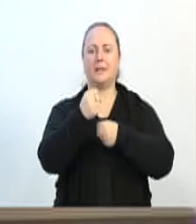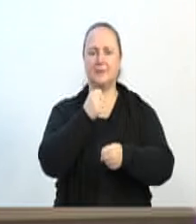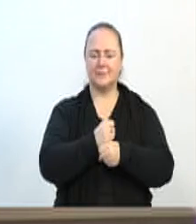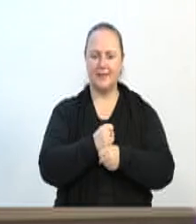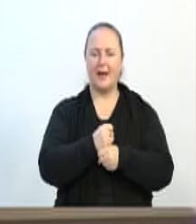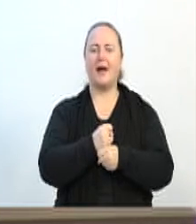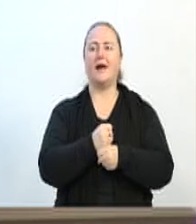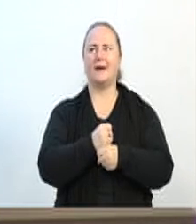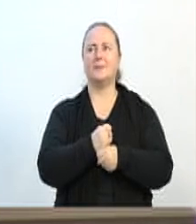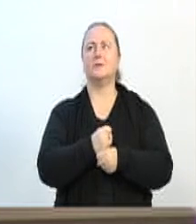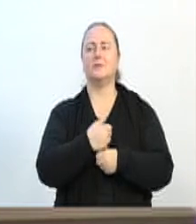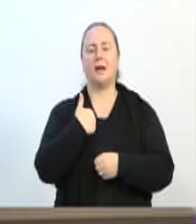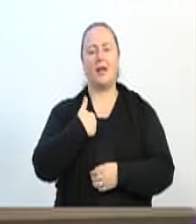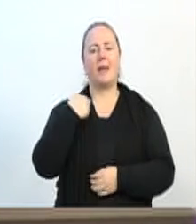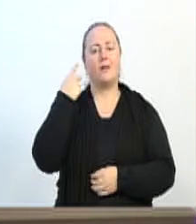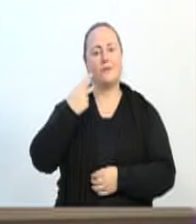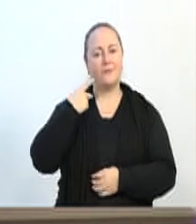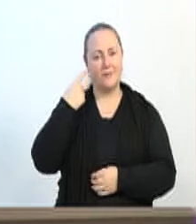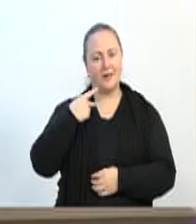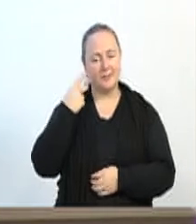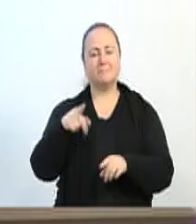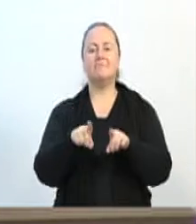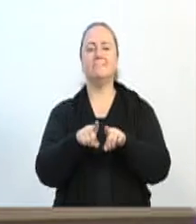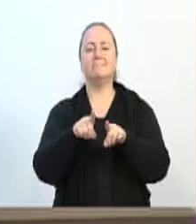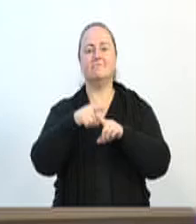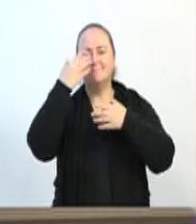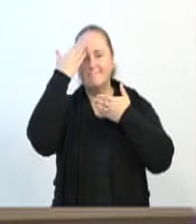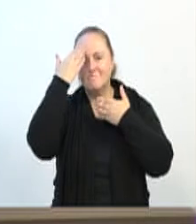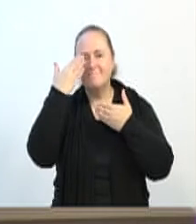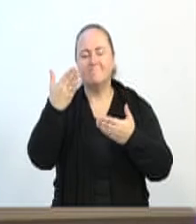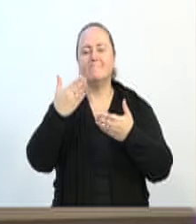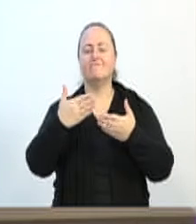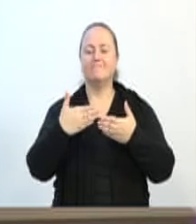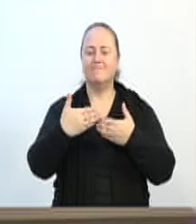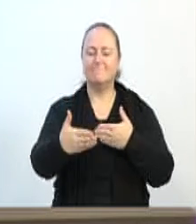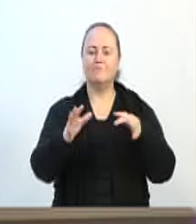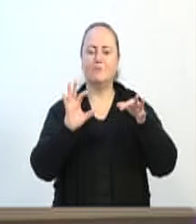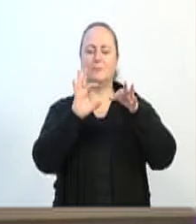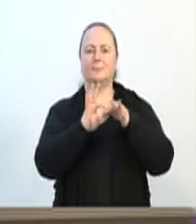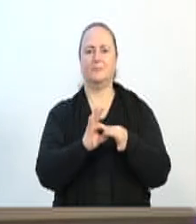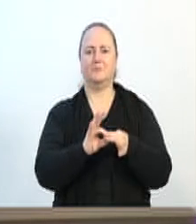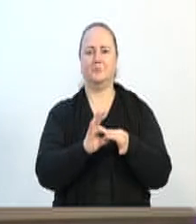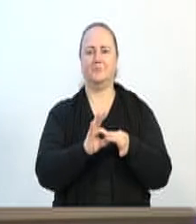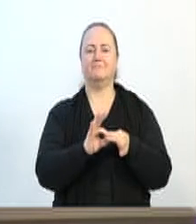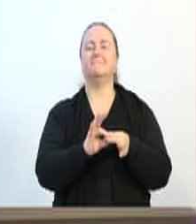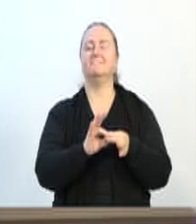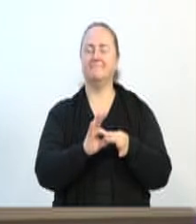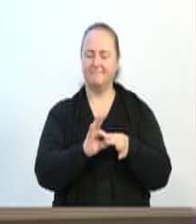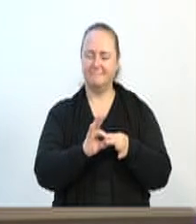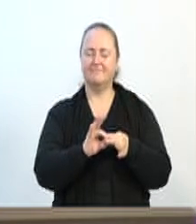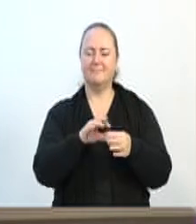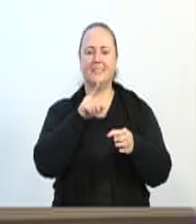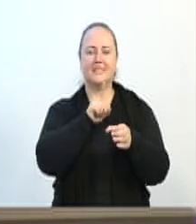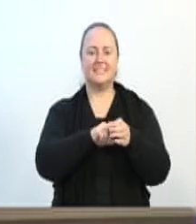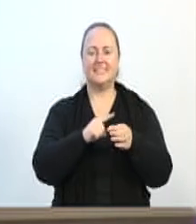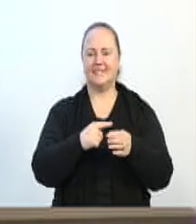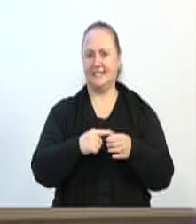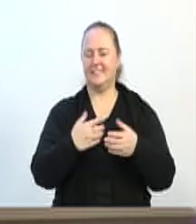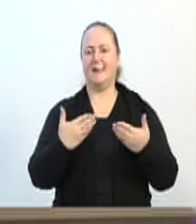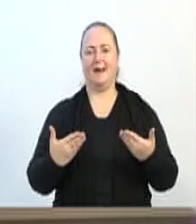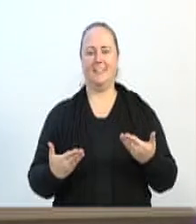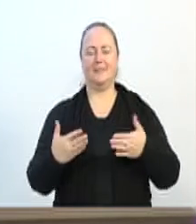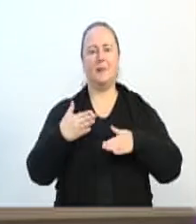aqui, vereadora, e quero agradecer também por essa parceria que nós temos. A nossa cidade, a gente vê quanto mais